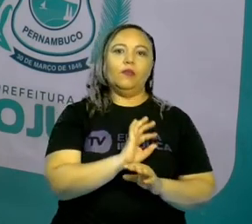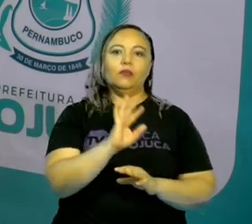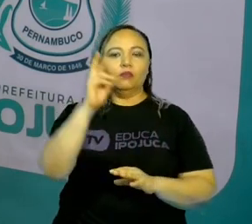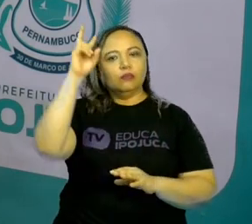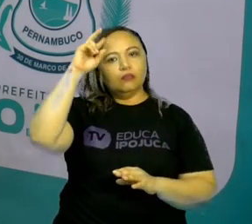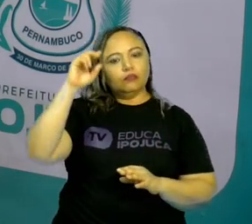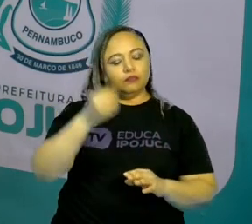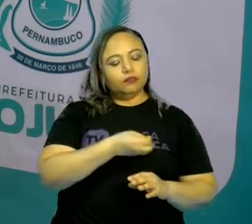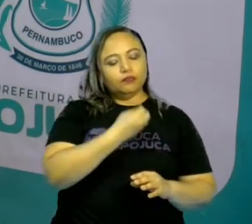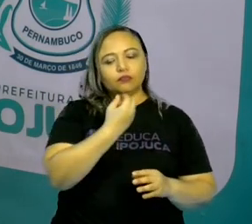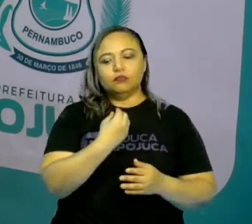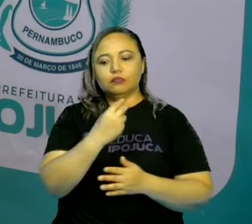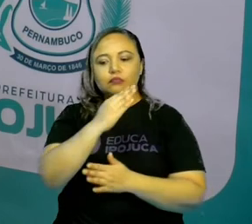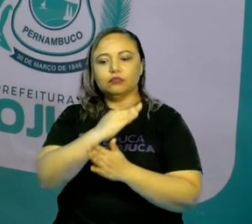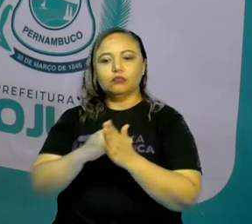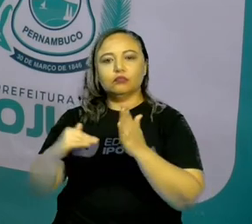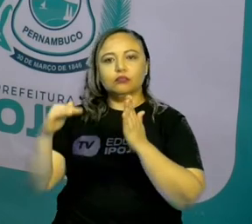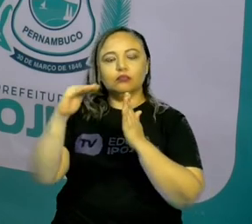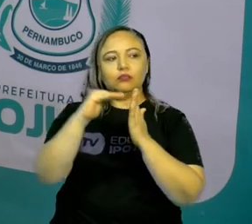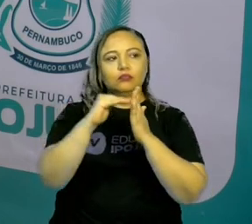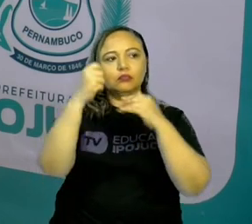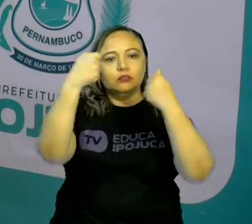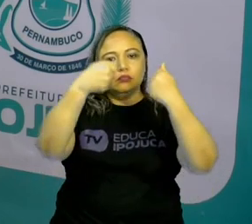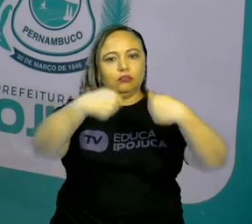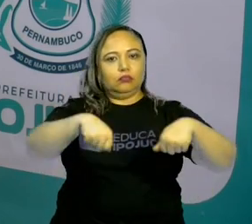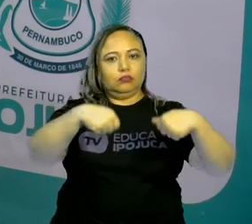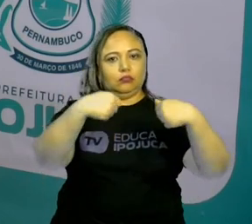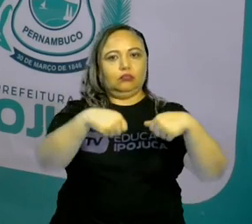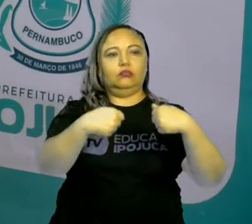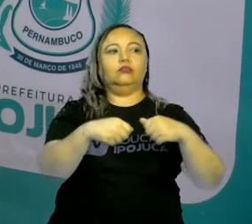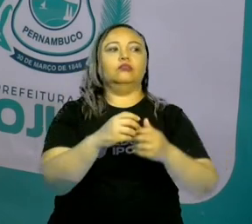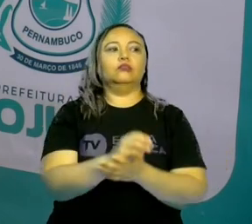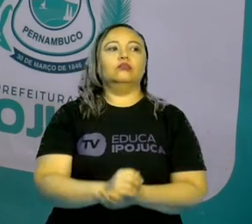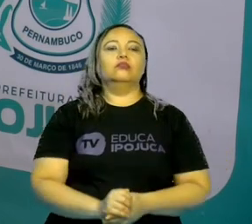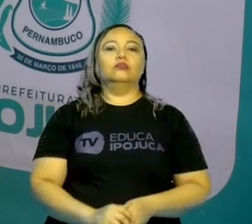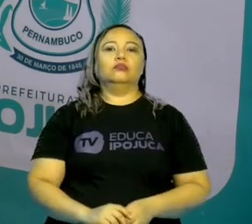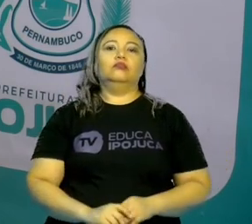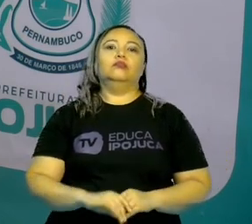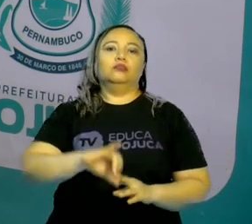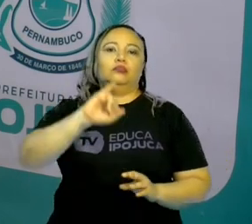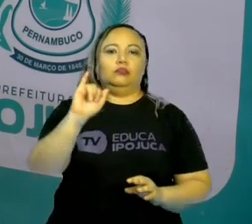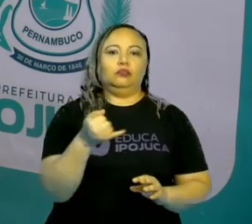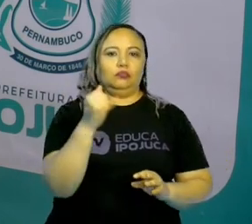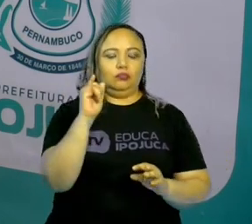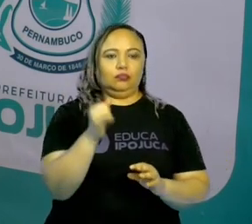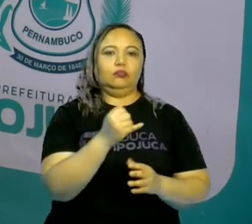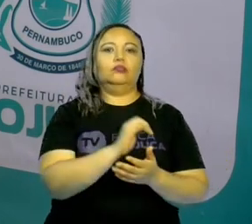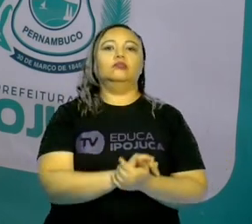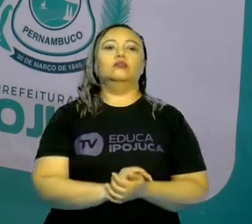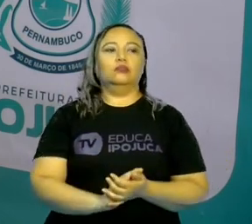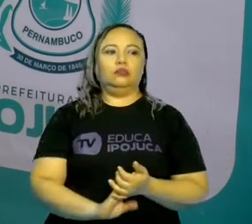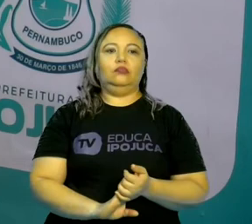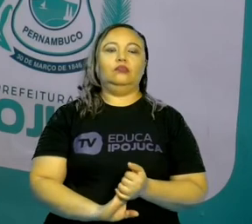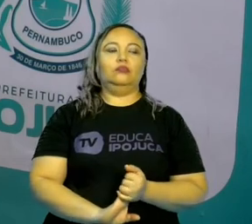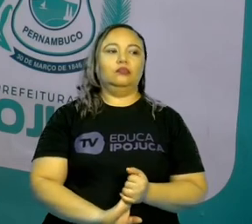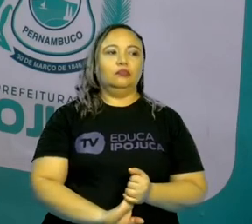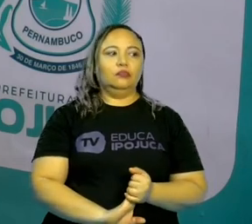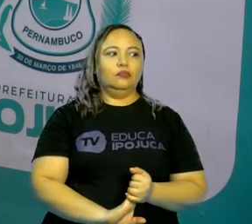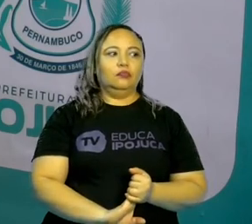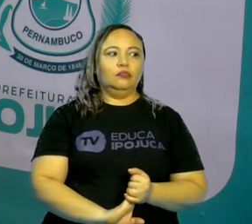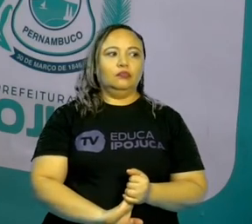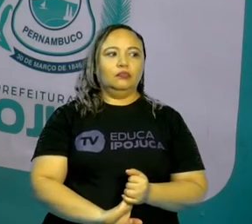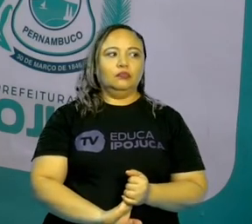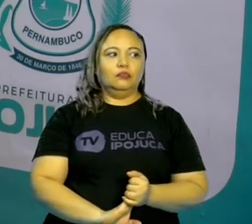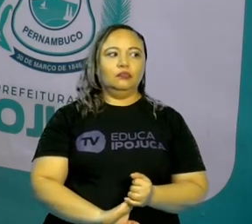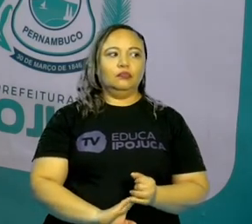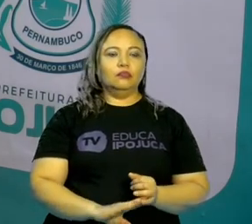nossas vidas. E nós precisamos é aproveitar e aprender com as possibilidades, certo?